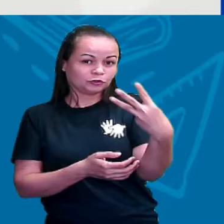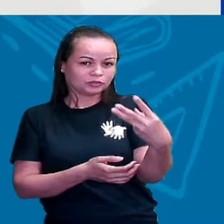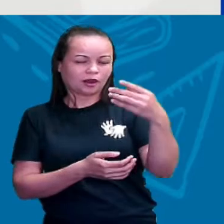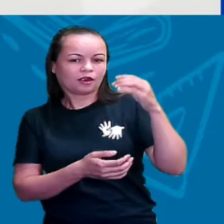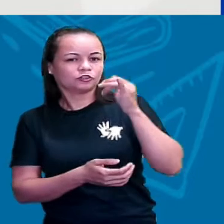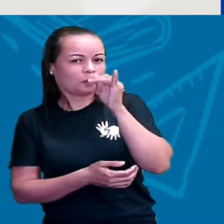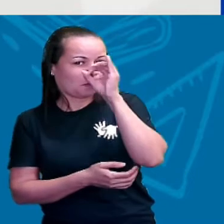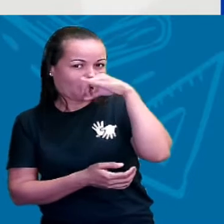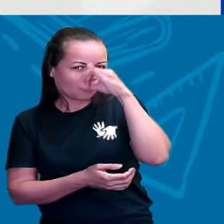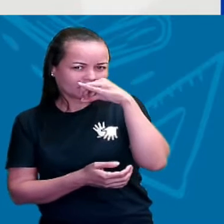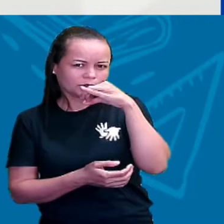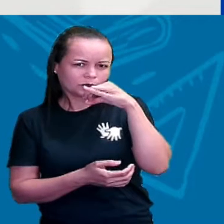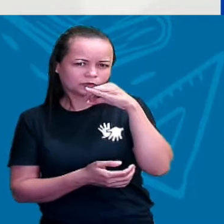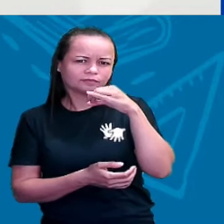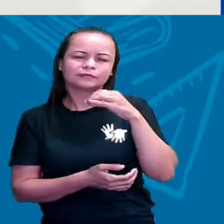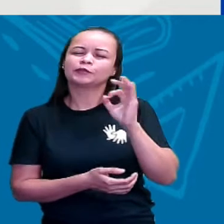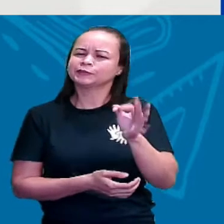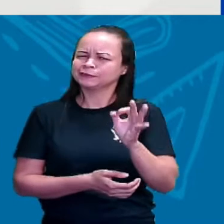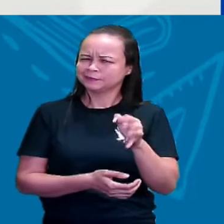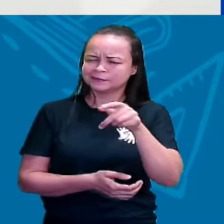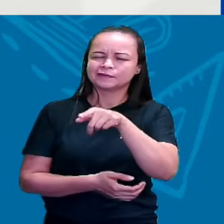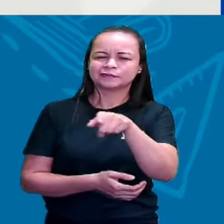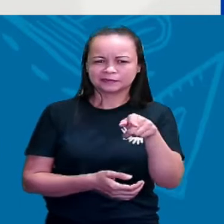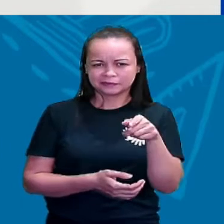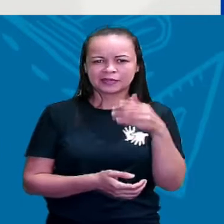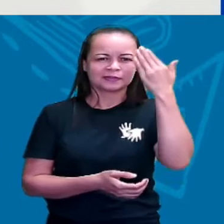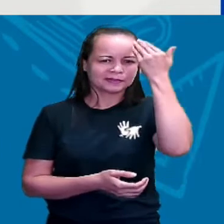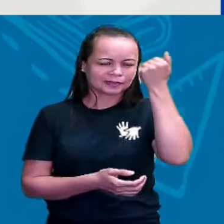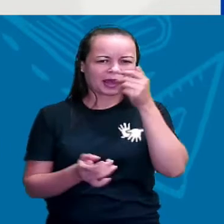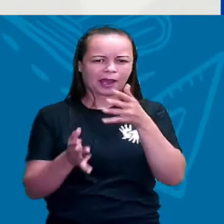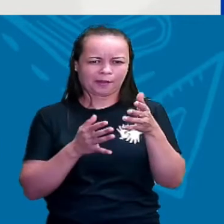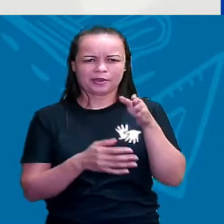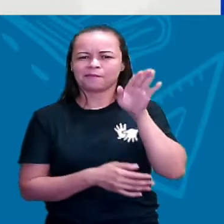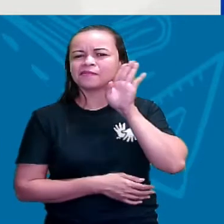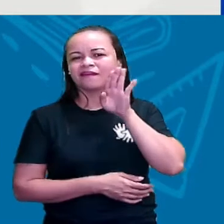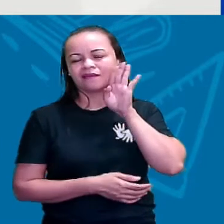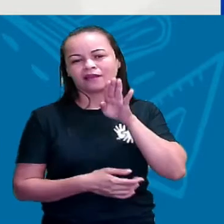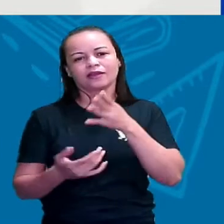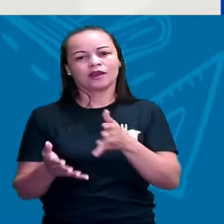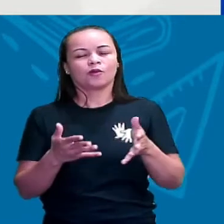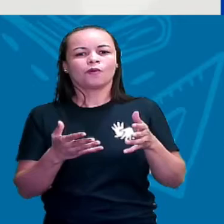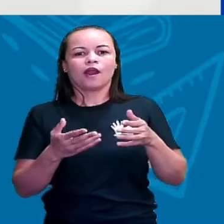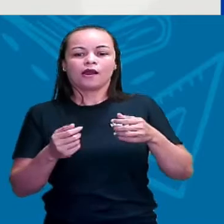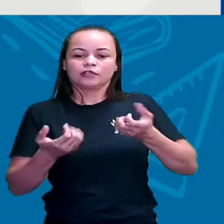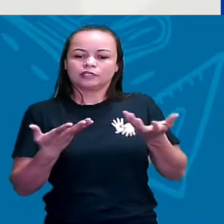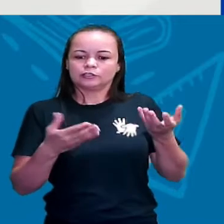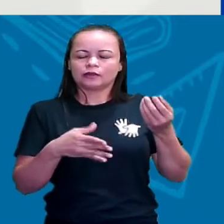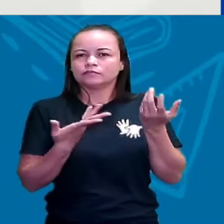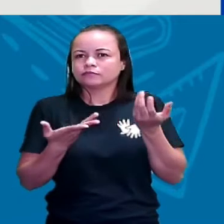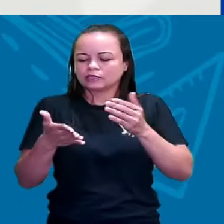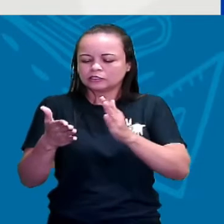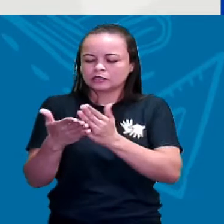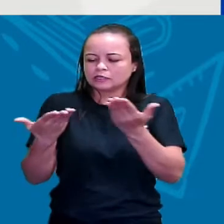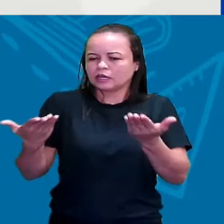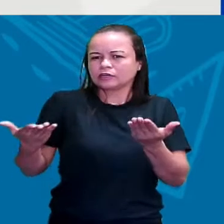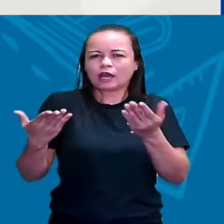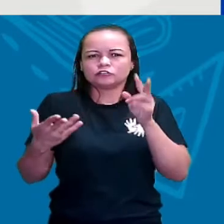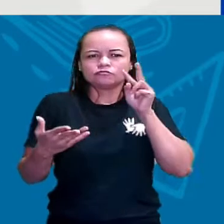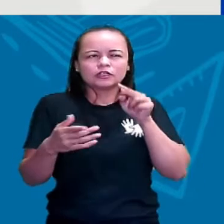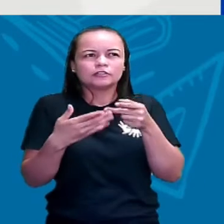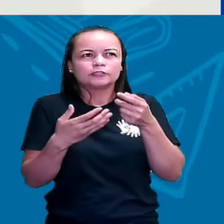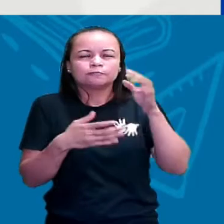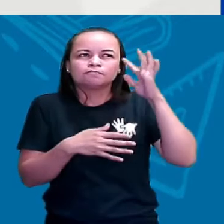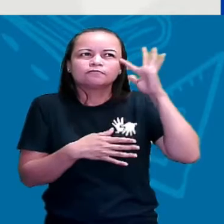legal? Muito bem. Então, quando a gente faz a leitura da história dos Três Porquinhos, a gente entra lá na floresta, vê os